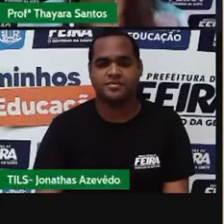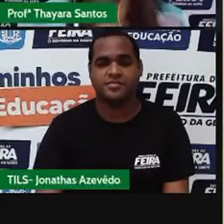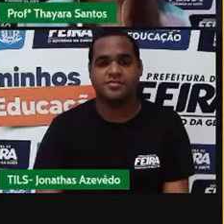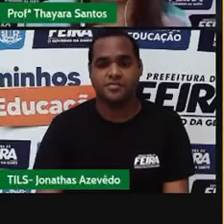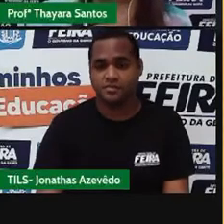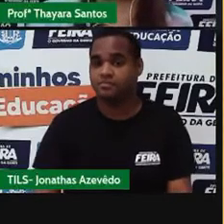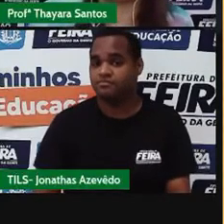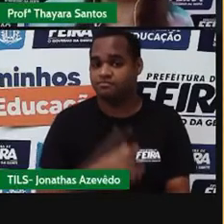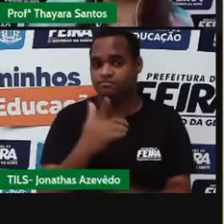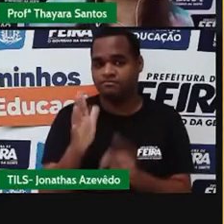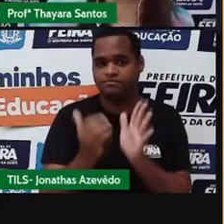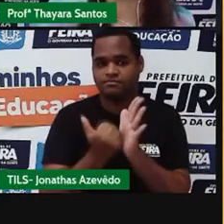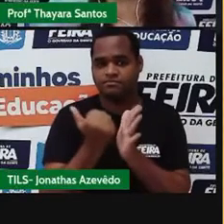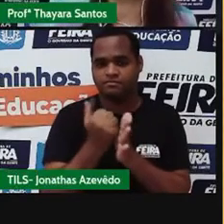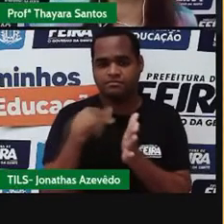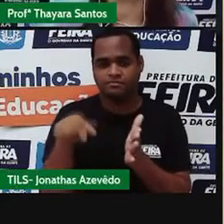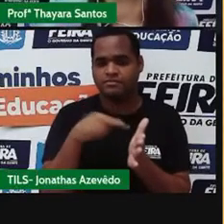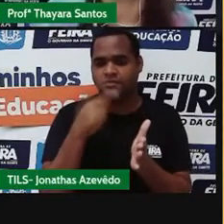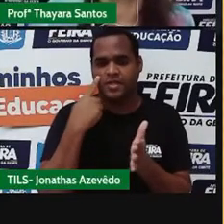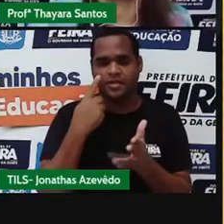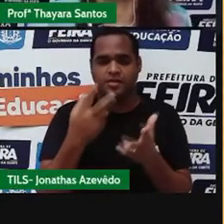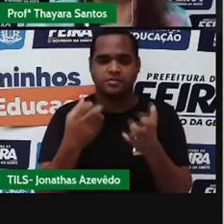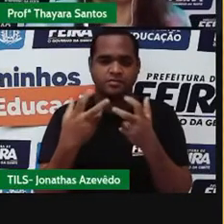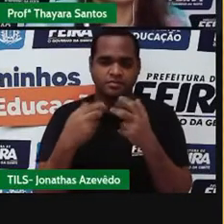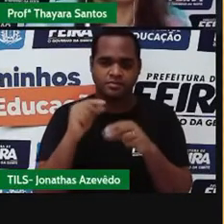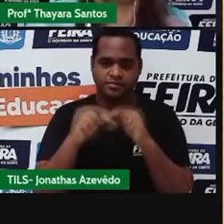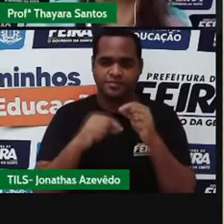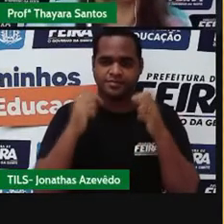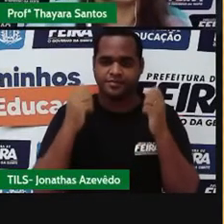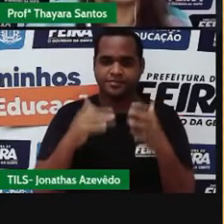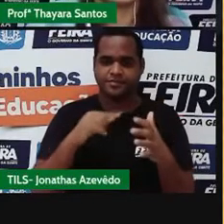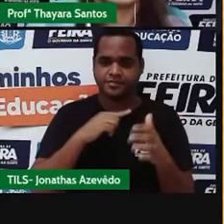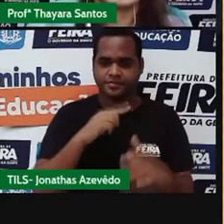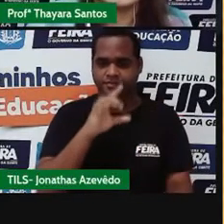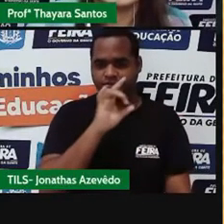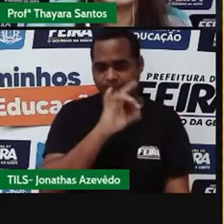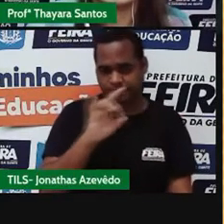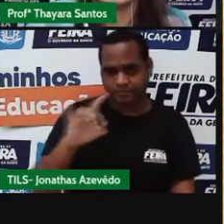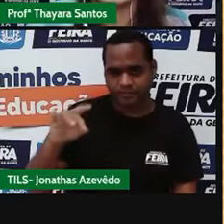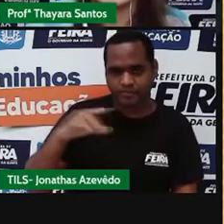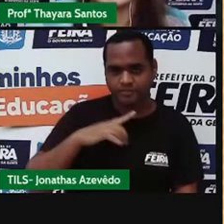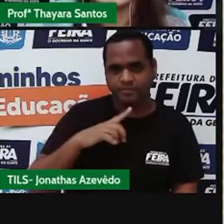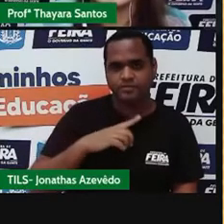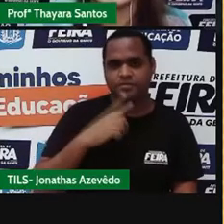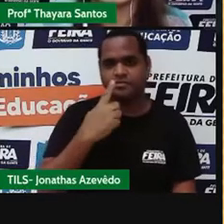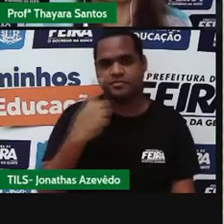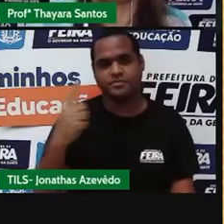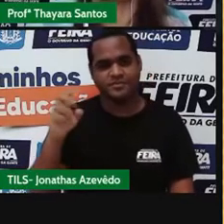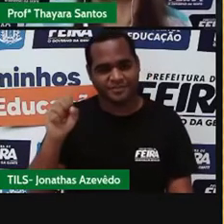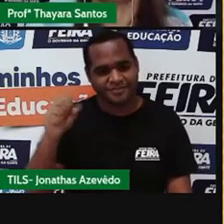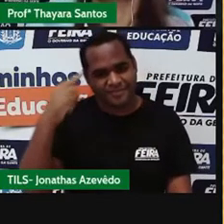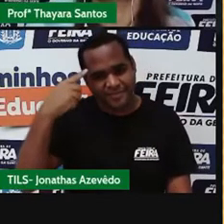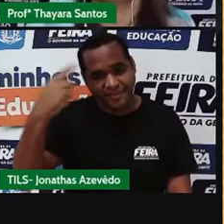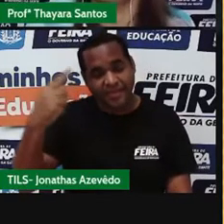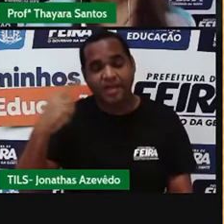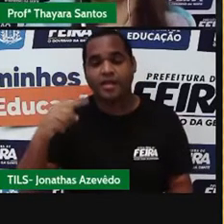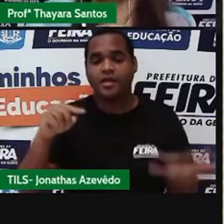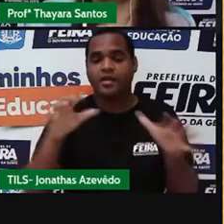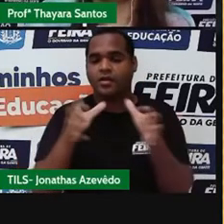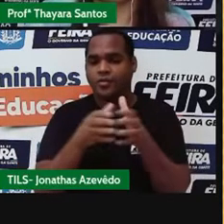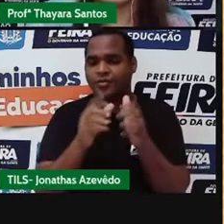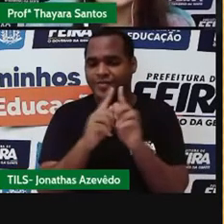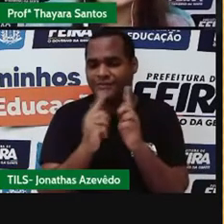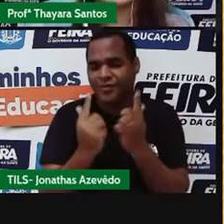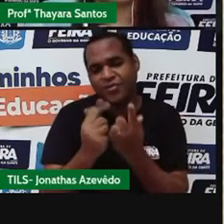Além disso, a gente já viu também que cada coluna, que é o total são 18, representa um grupo